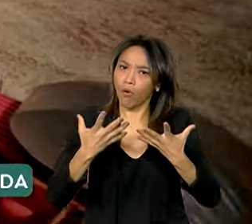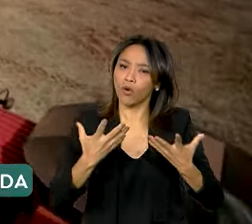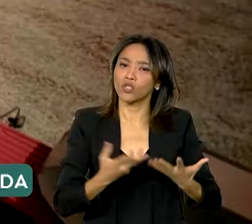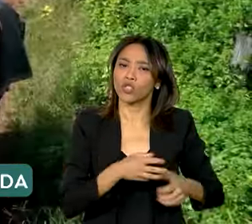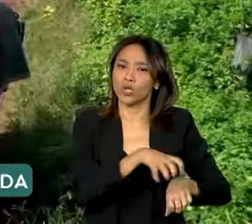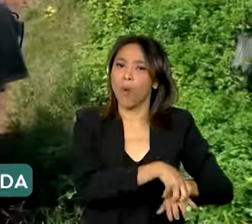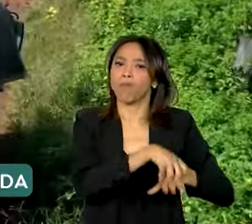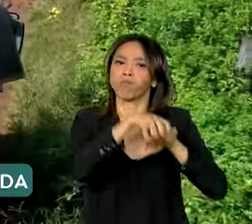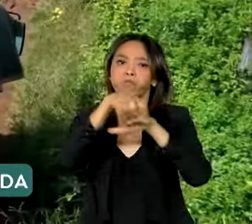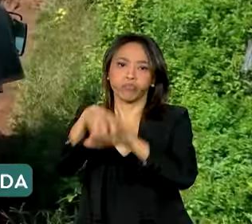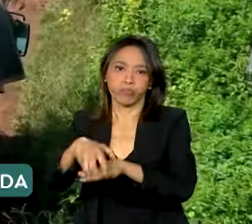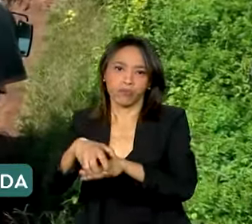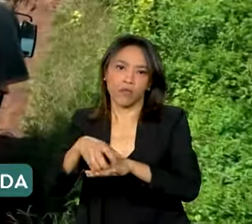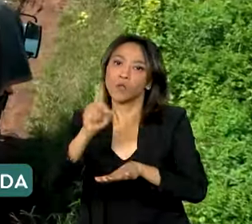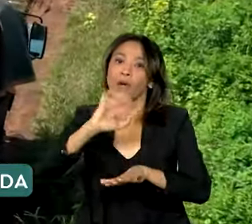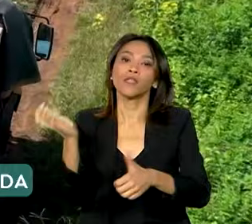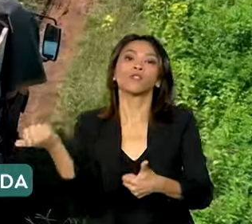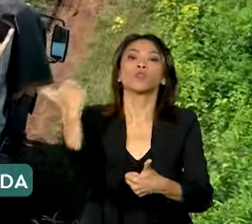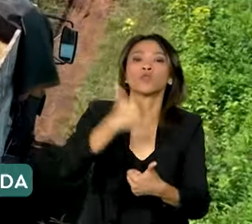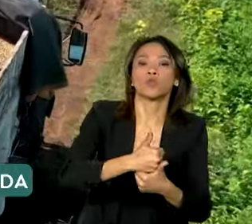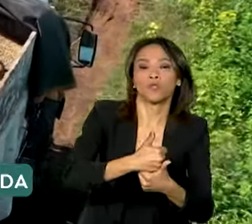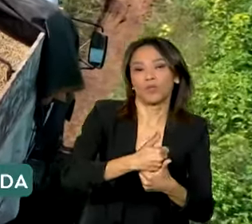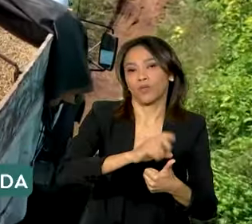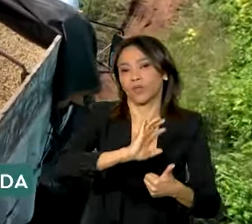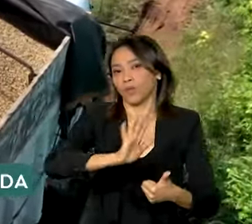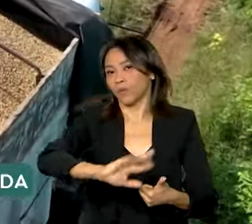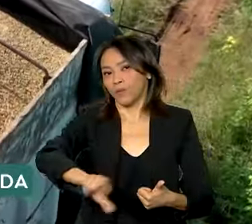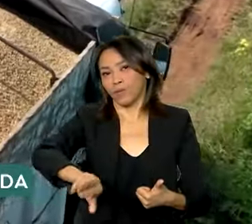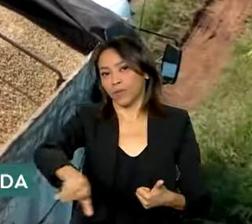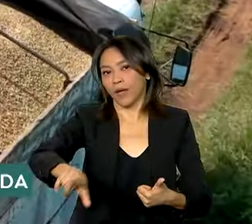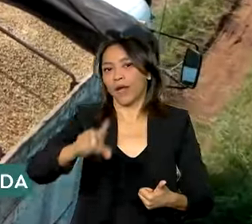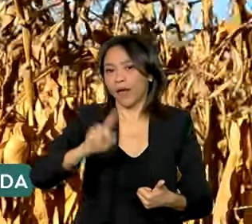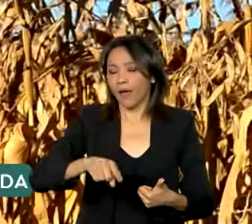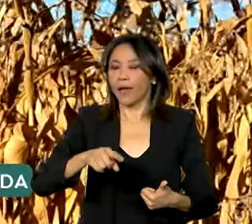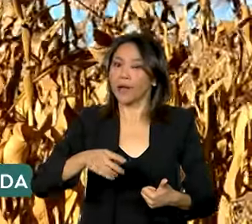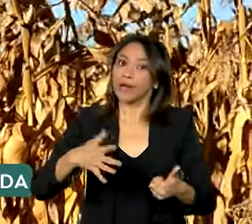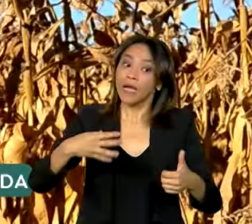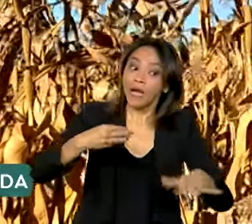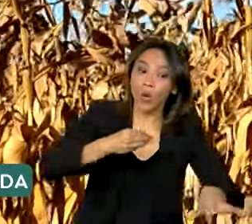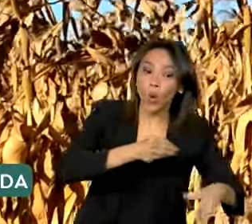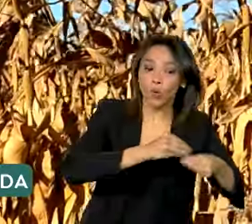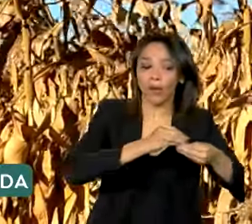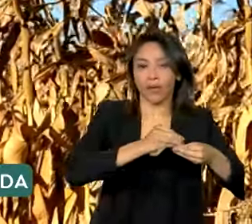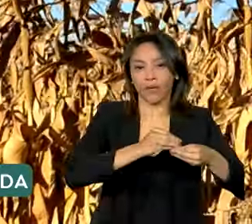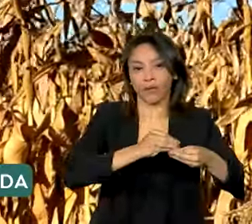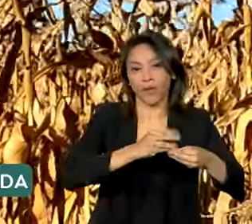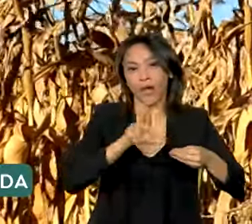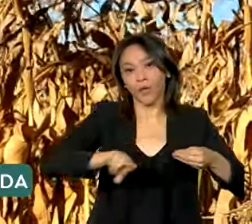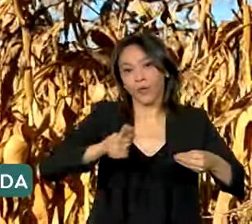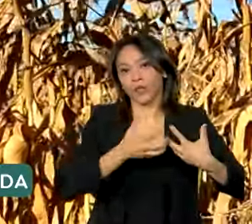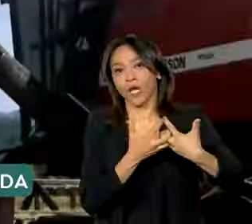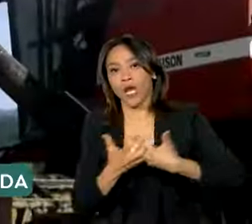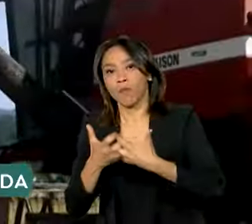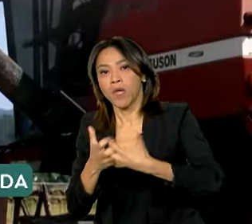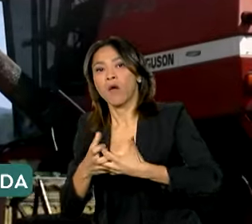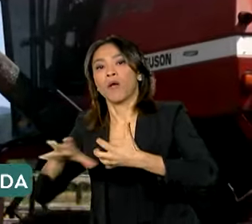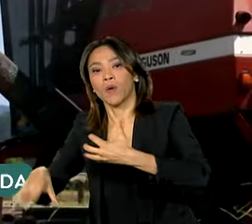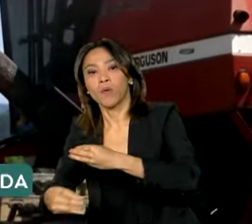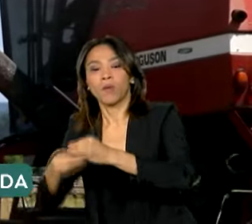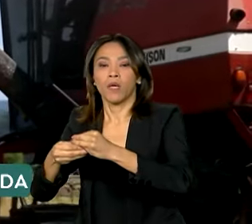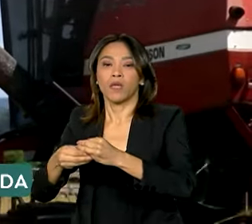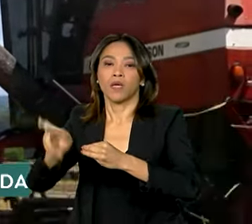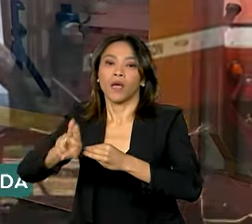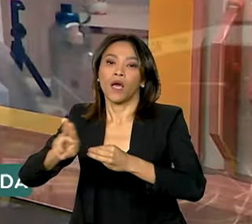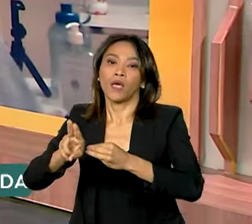substituir, vai ser um... Eu entendo que vai ser algo mais complementar ao processo de movimentação de grãos no Brasil.